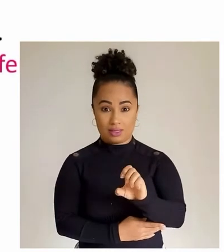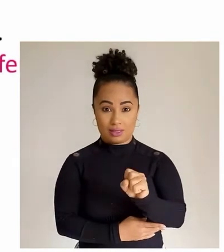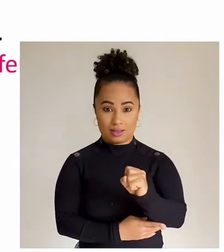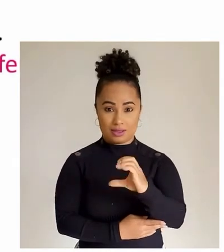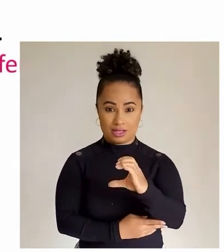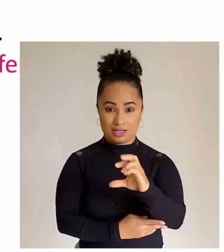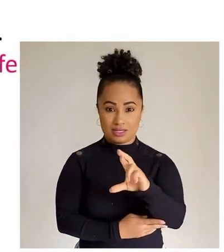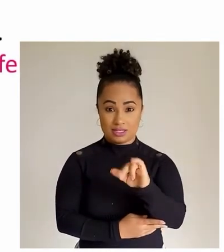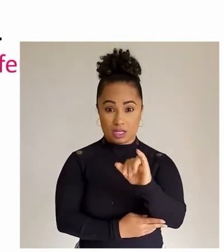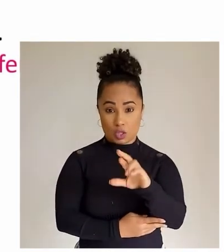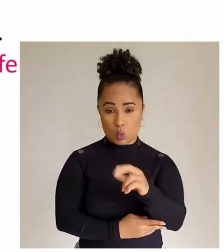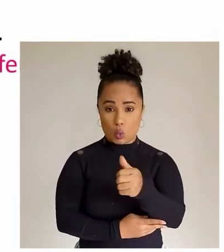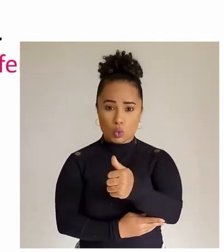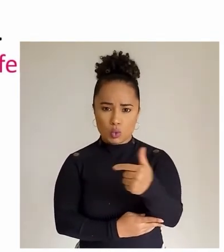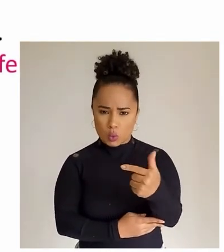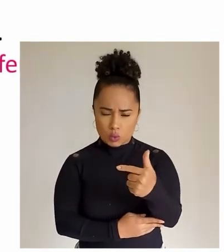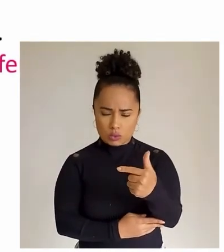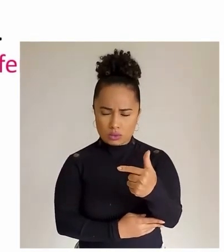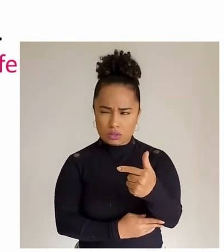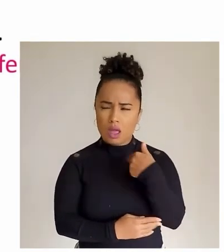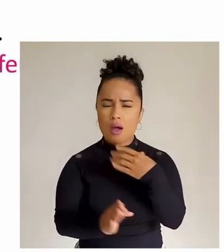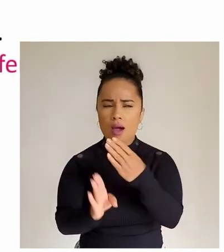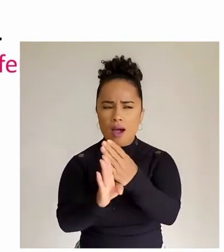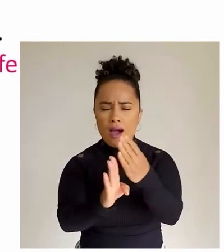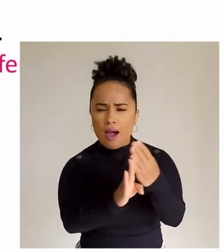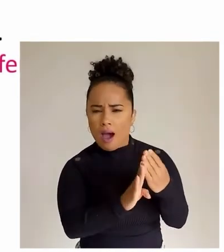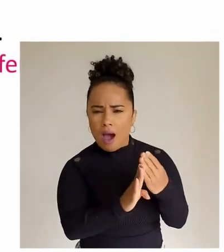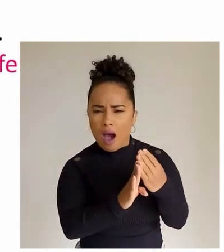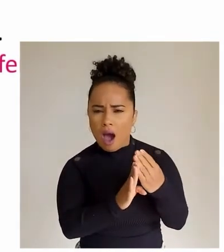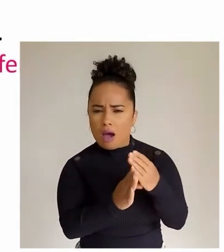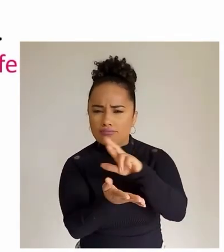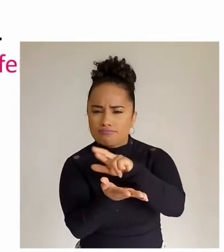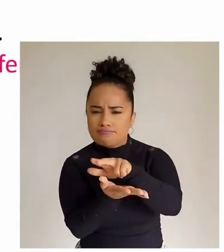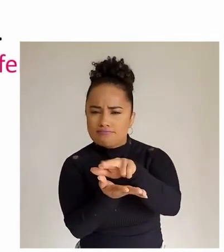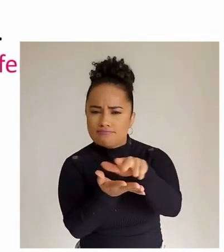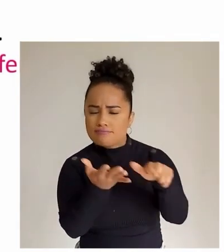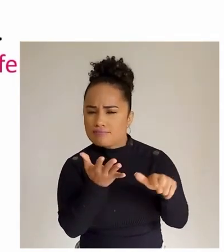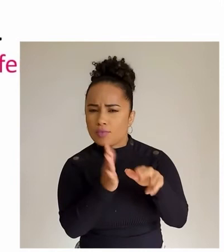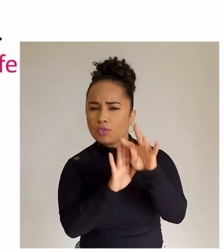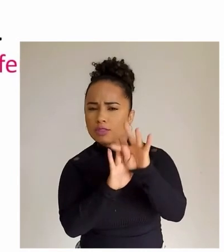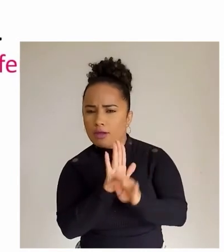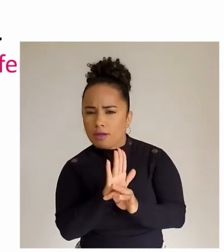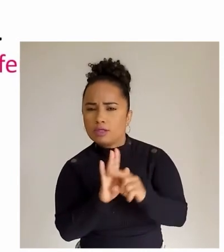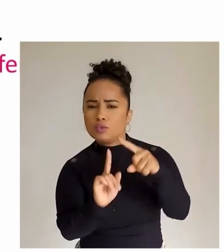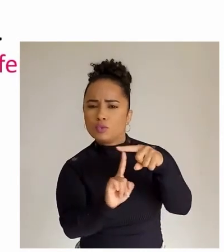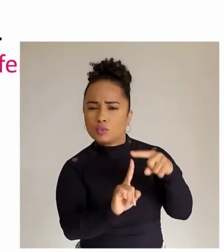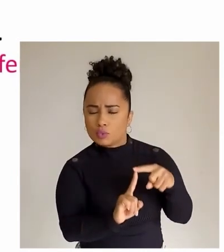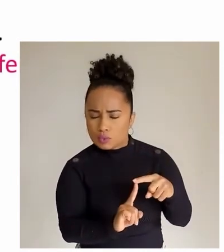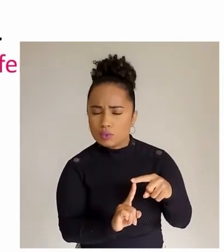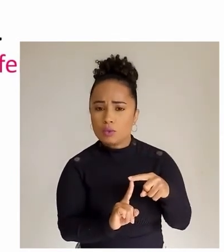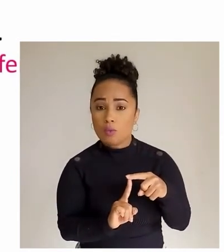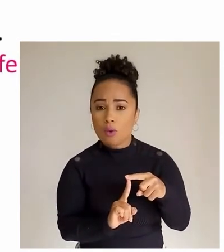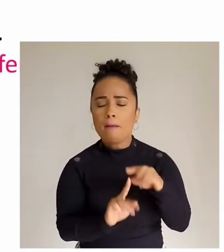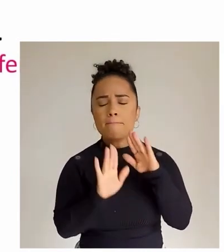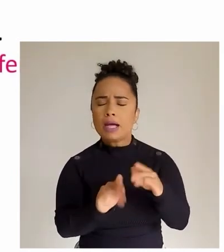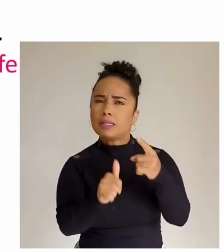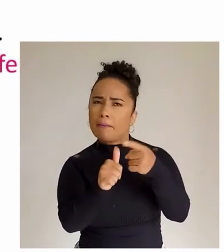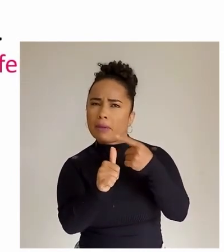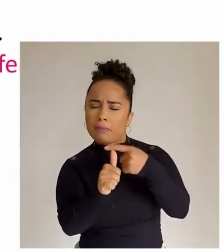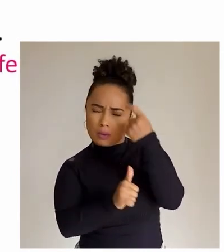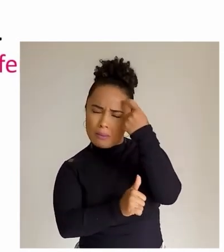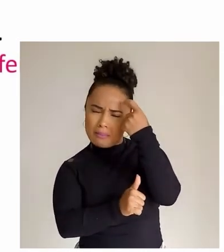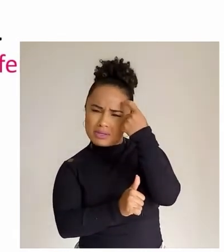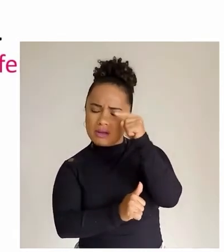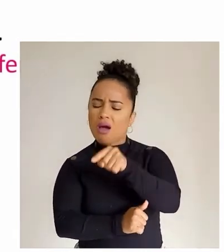identificar a finalidade de textos de diferentes gêneros, nós vamos pensar o quê? Nós vamos tentar identificar qual é